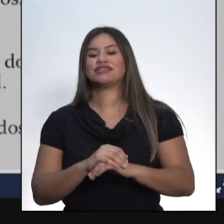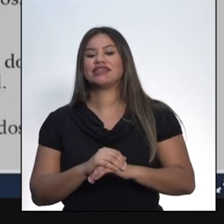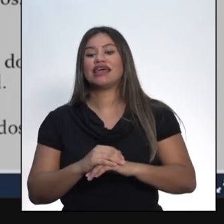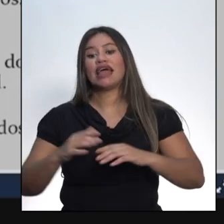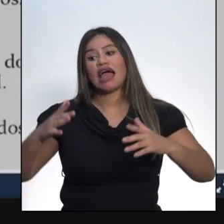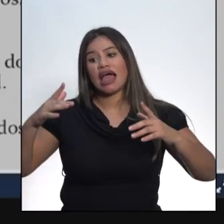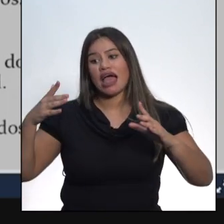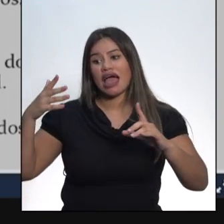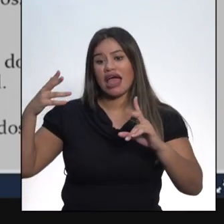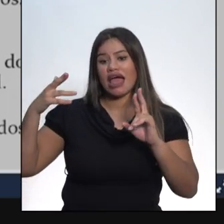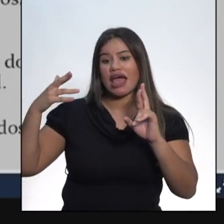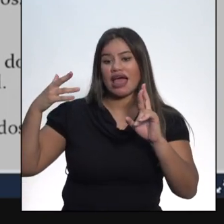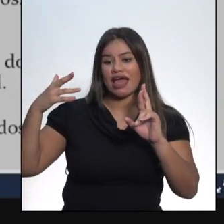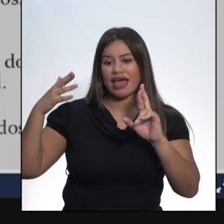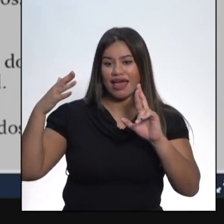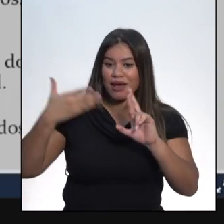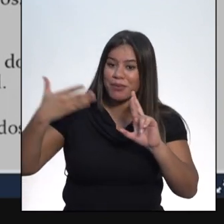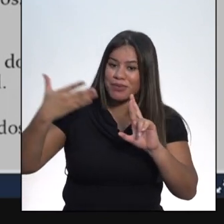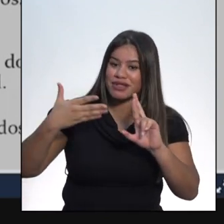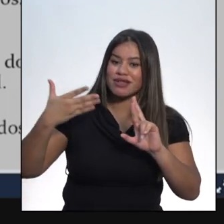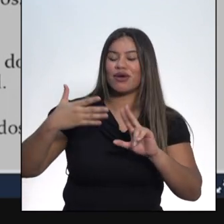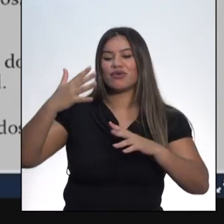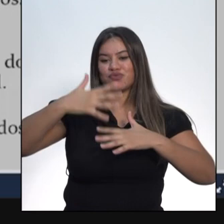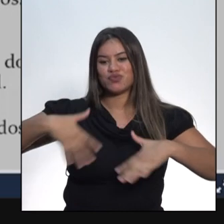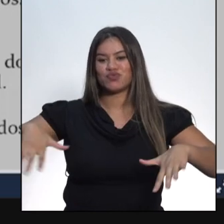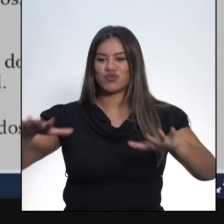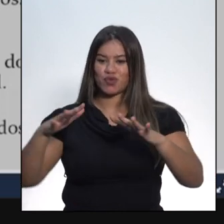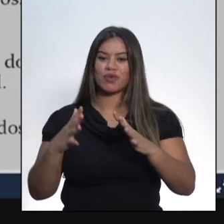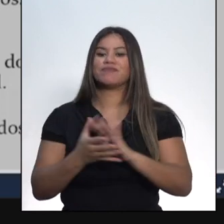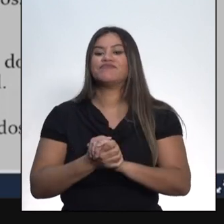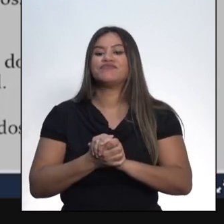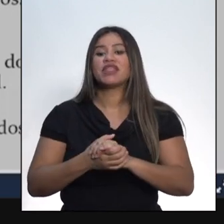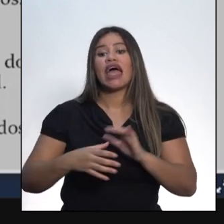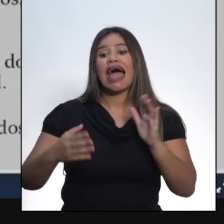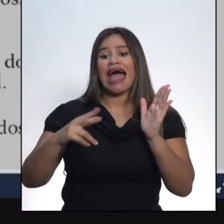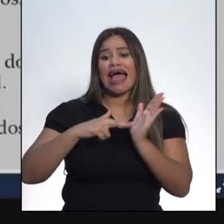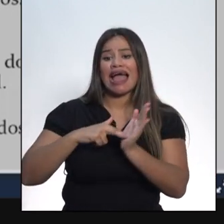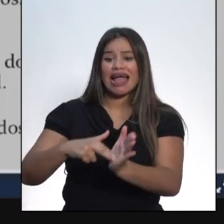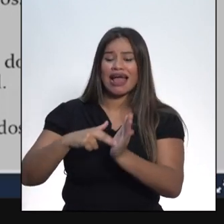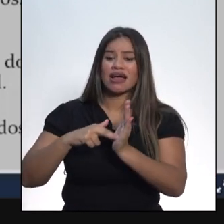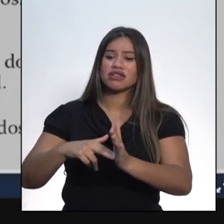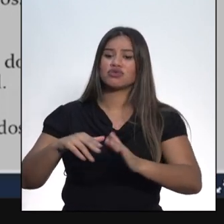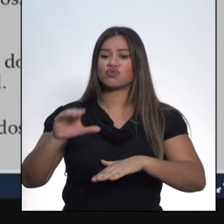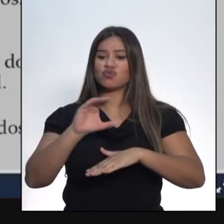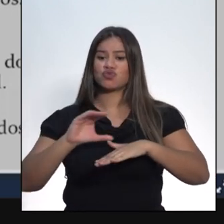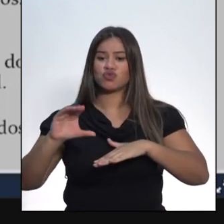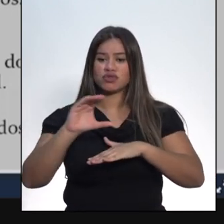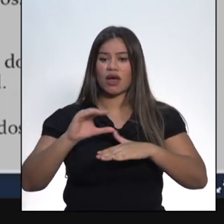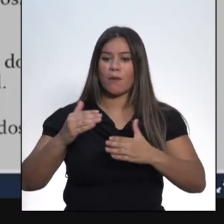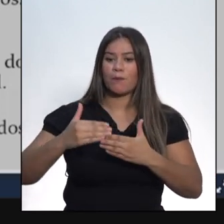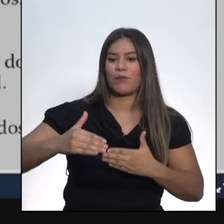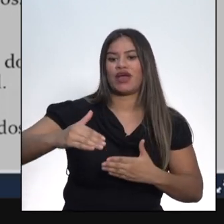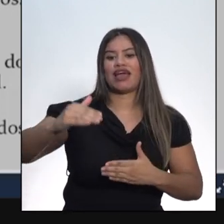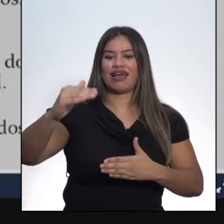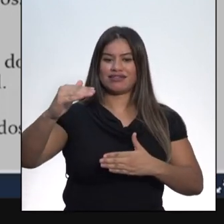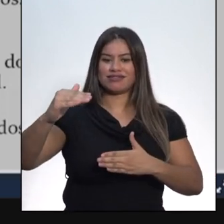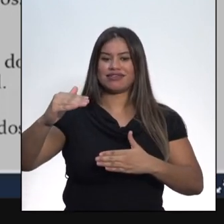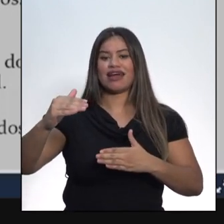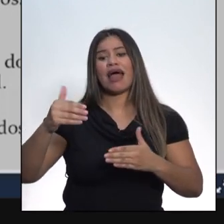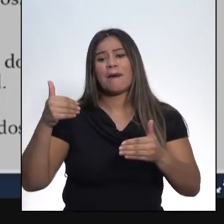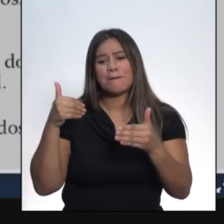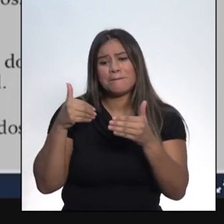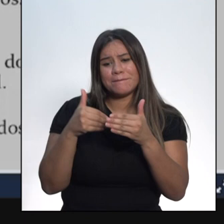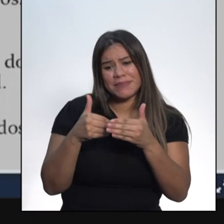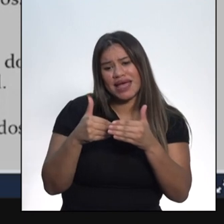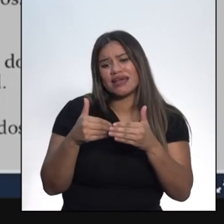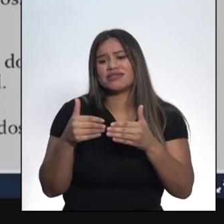Portanto, uma Carta Constitucional promulgada está mais próxima, digamos assim, de uma sociedade